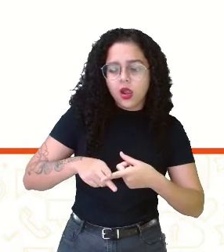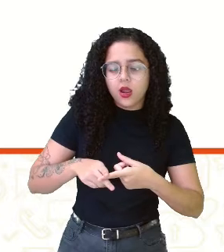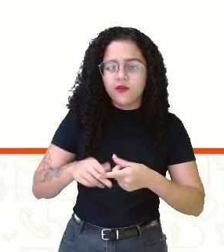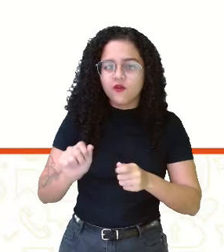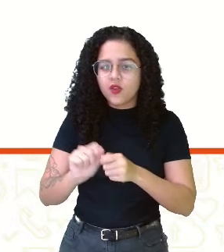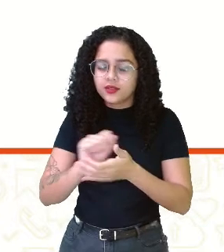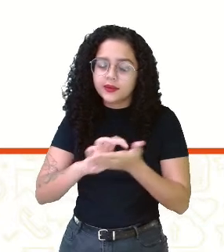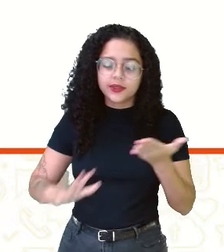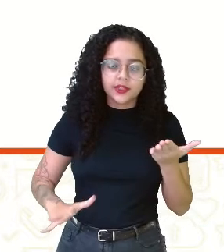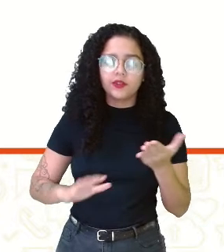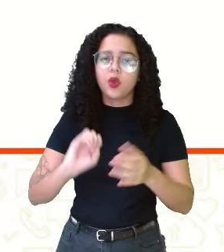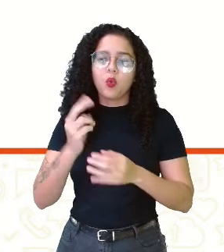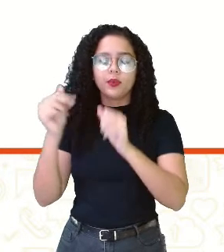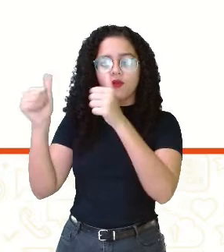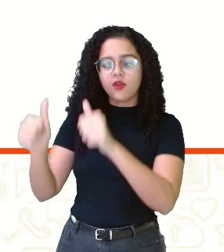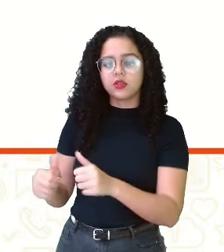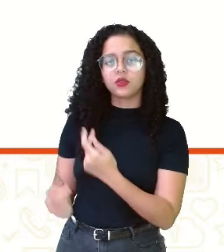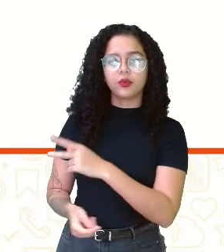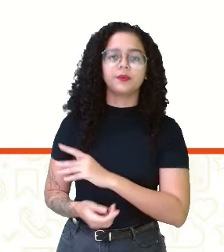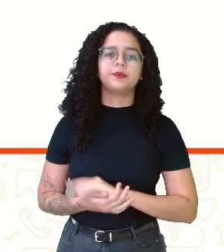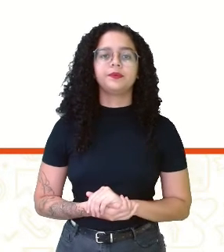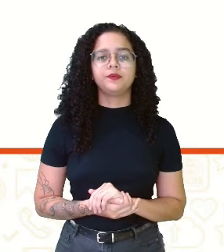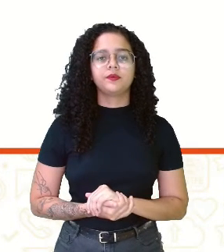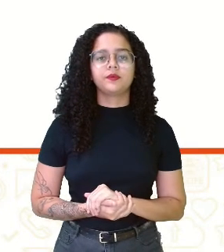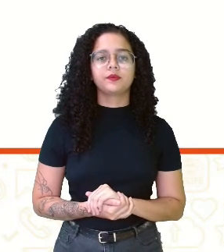das atividades ou da avaliação dele.